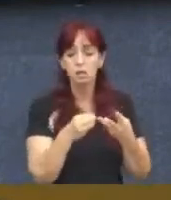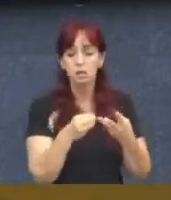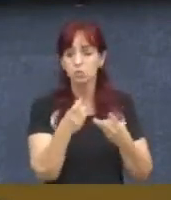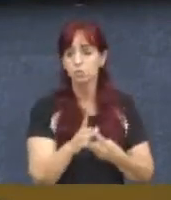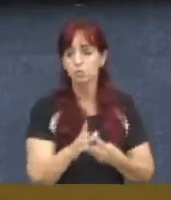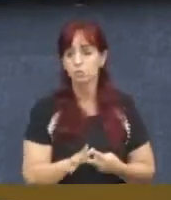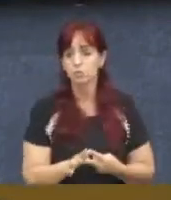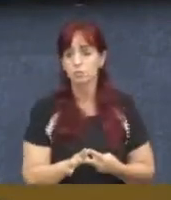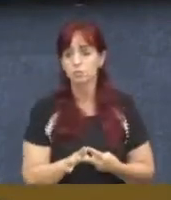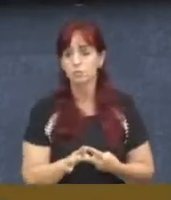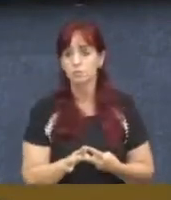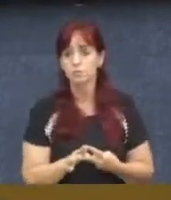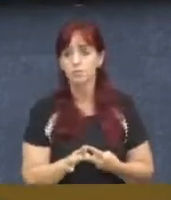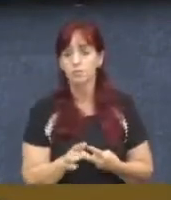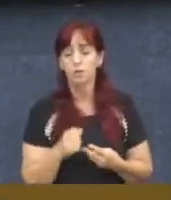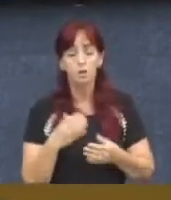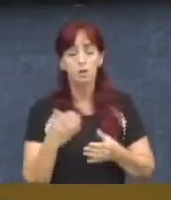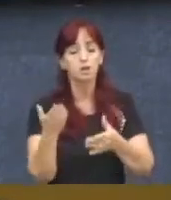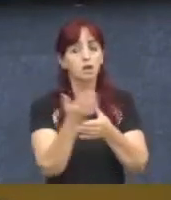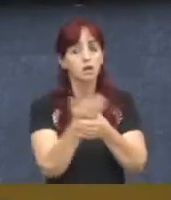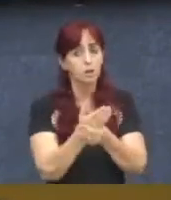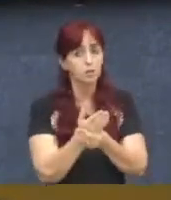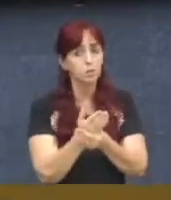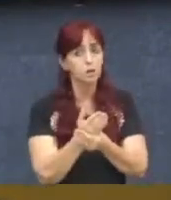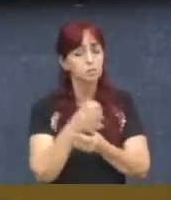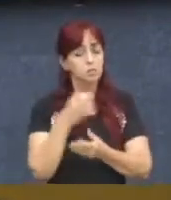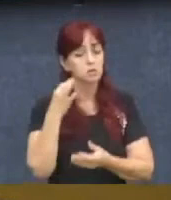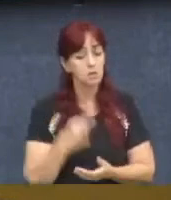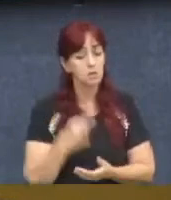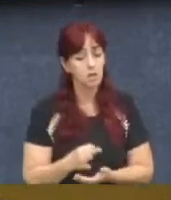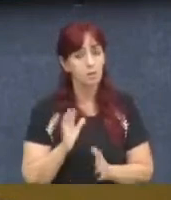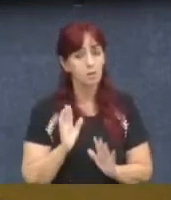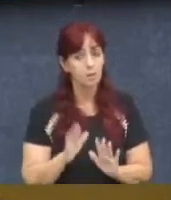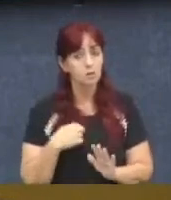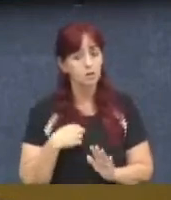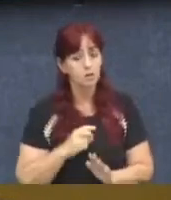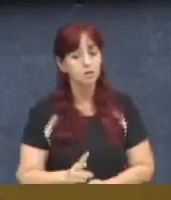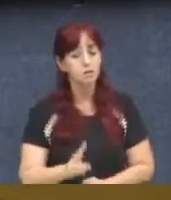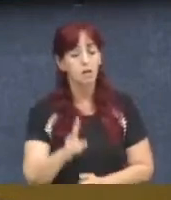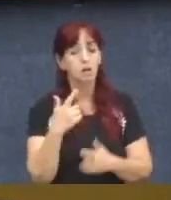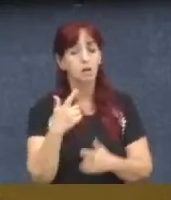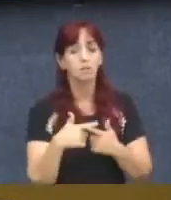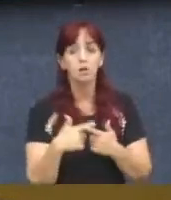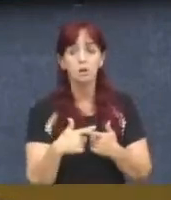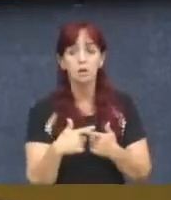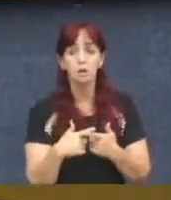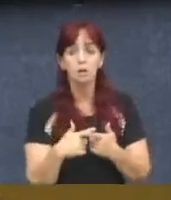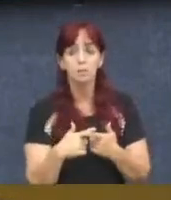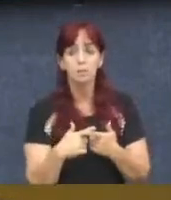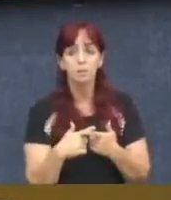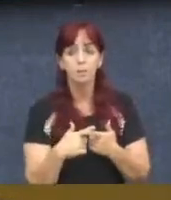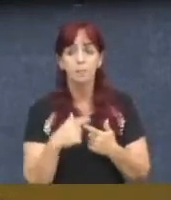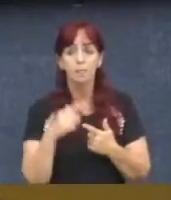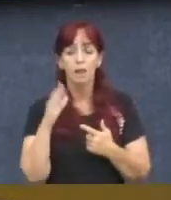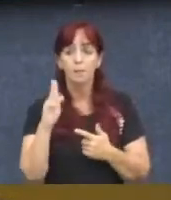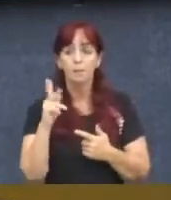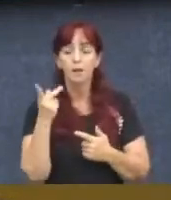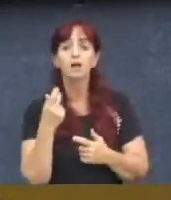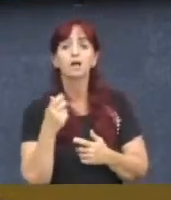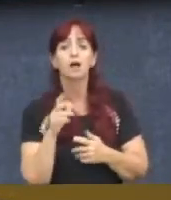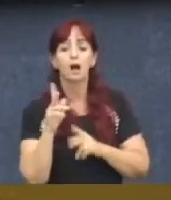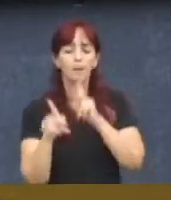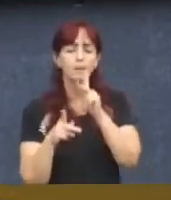que esse arquivamento foi pontual, mas a gente segue porque a grande pergunta que todo belo-horizontino quer saber